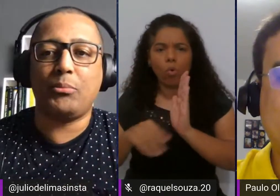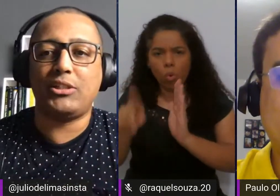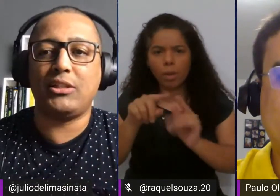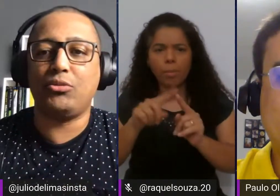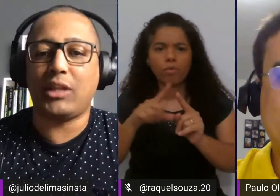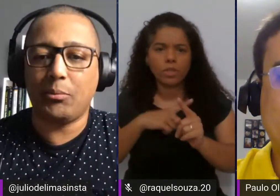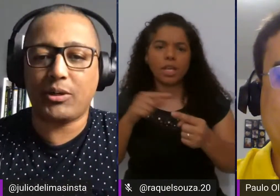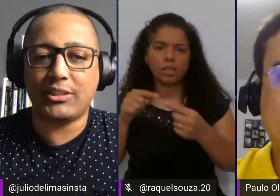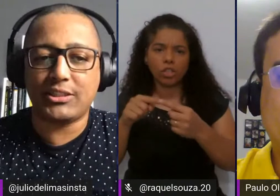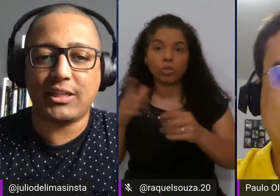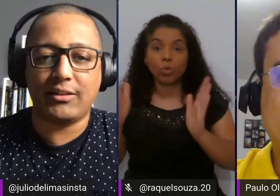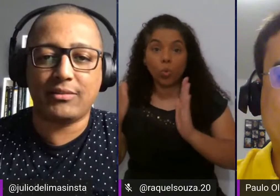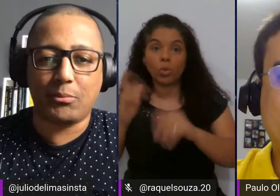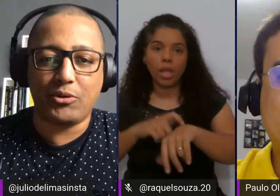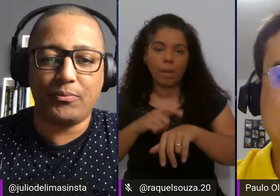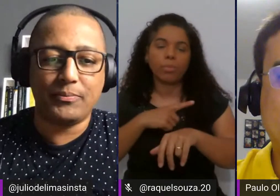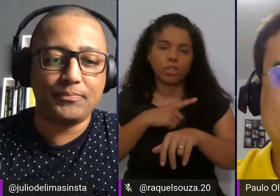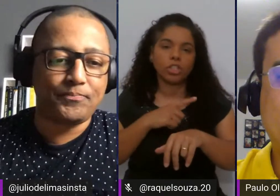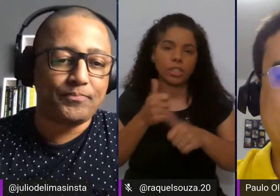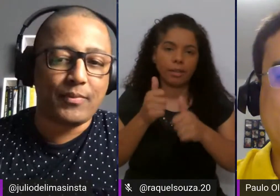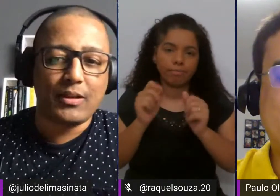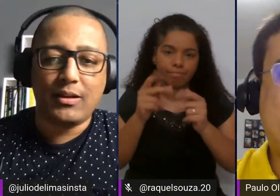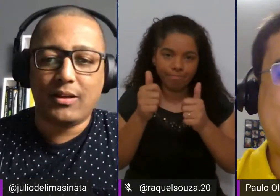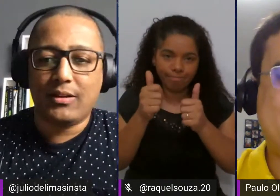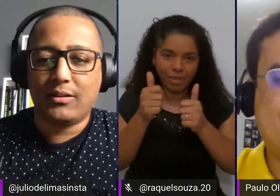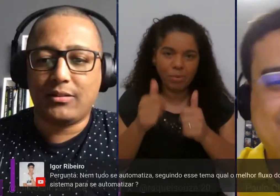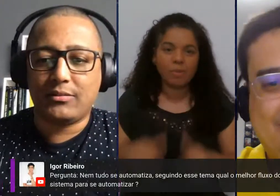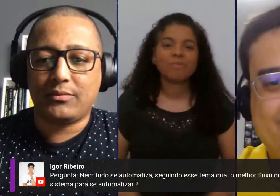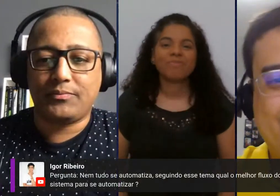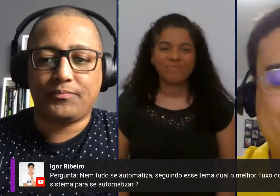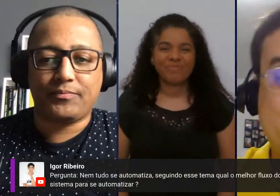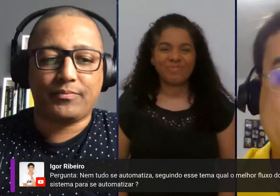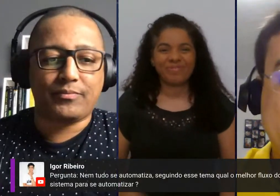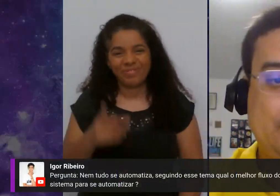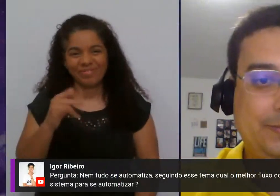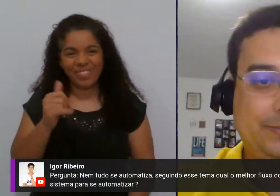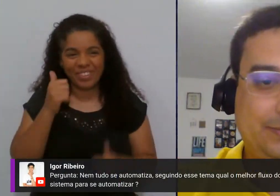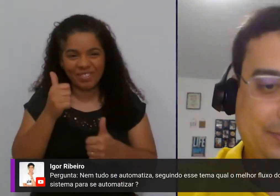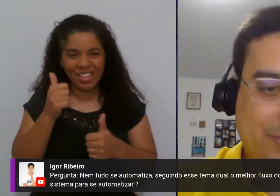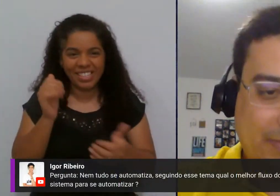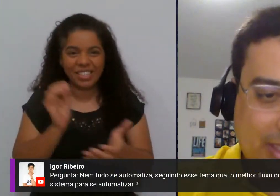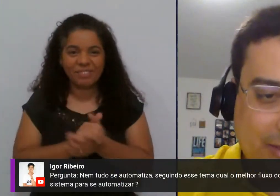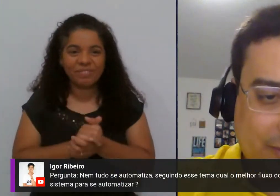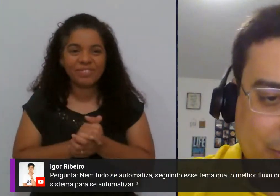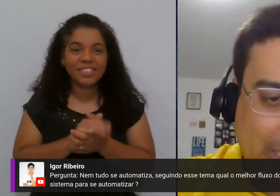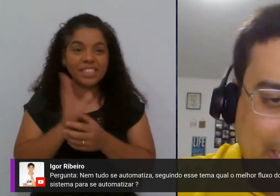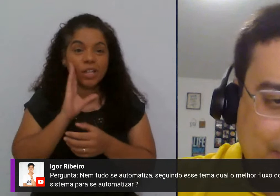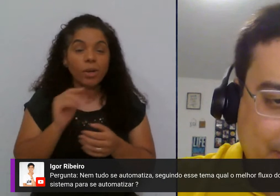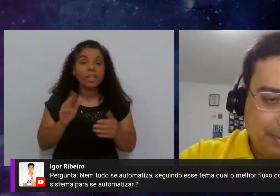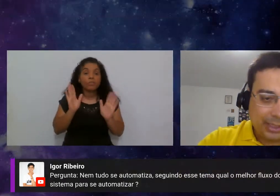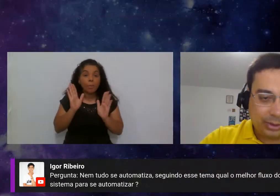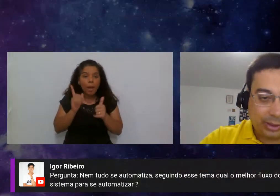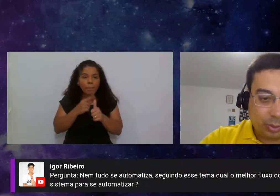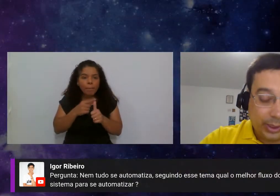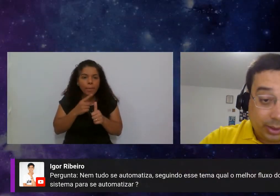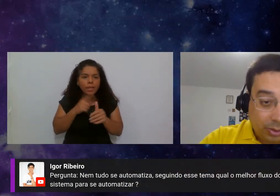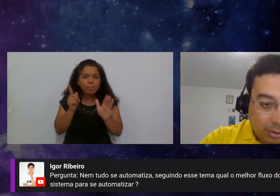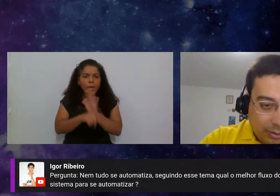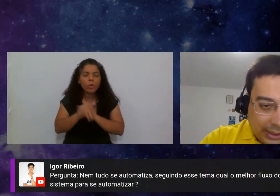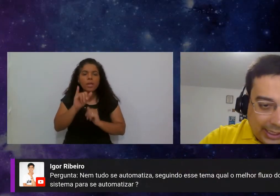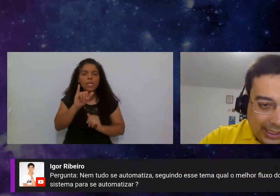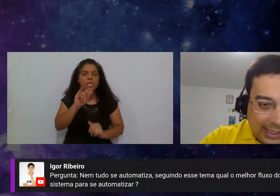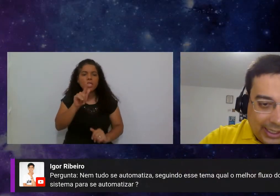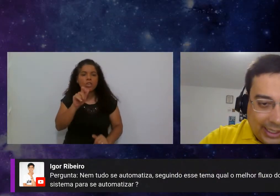segundo a medida do tempo que a gente tem, tá bom? Massa, tranquila. Vamos lá. A primeira pergunta é do